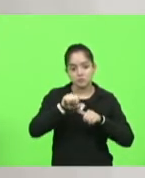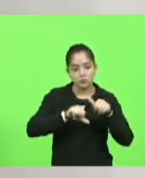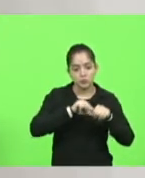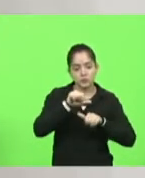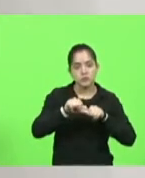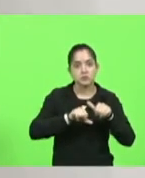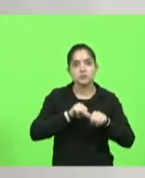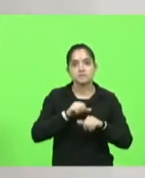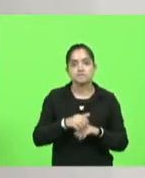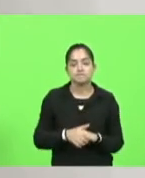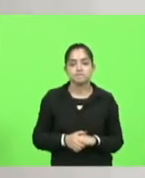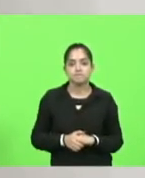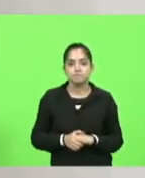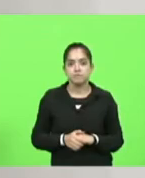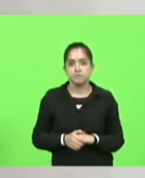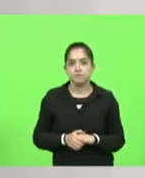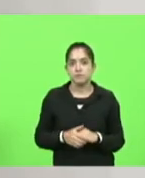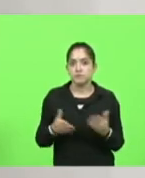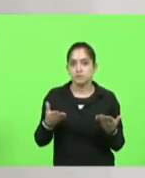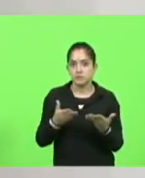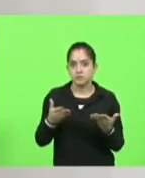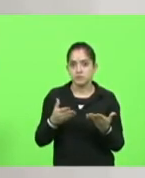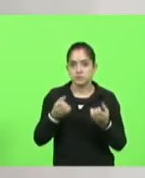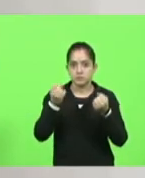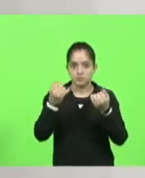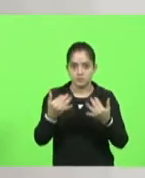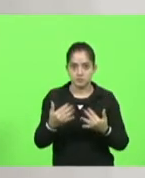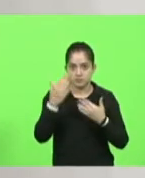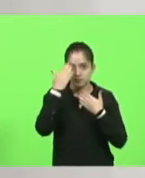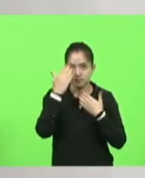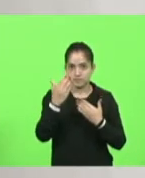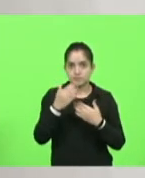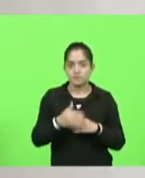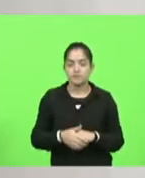nesse sentido. Era o que eu tinha por hoje. Muito obrigada.